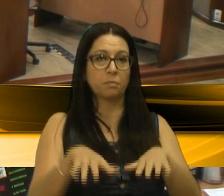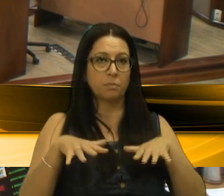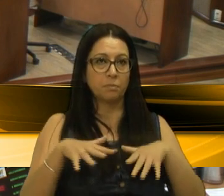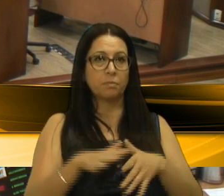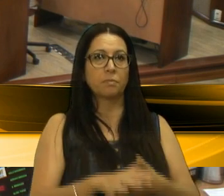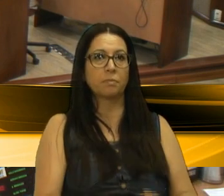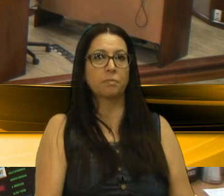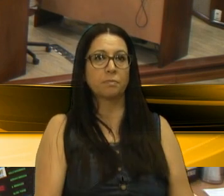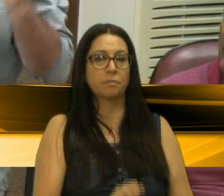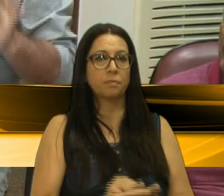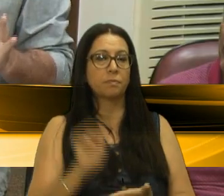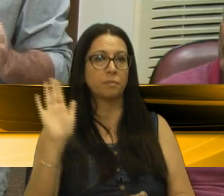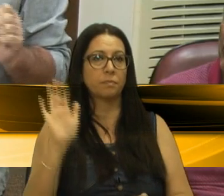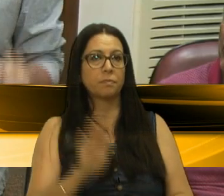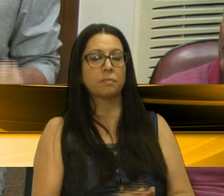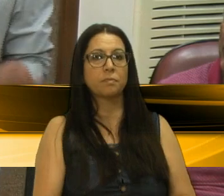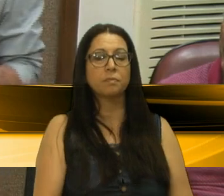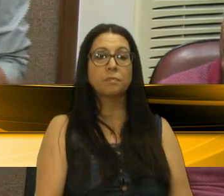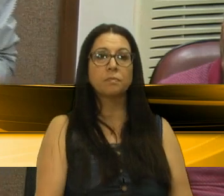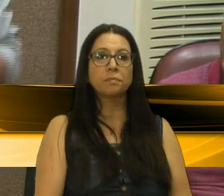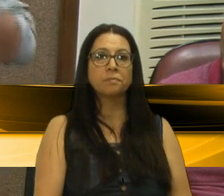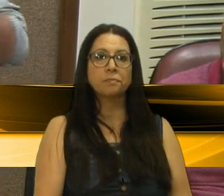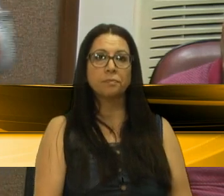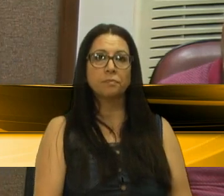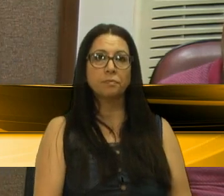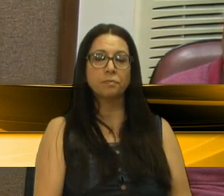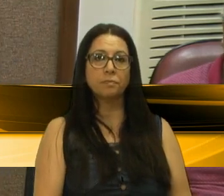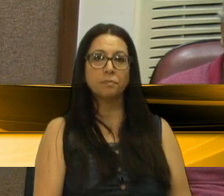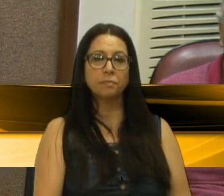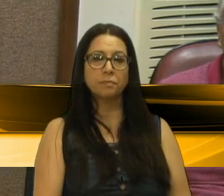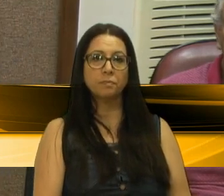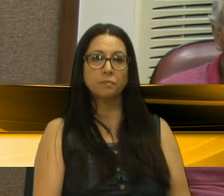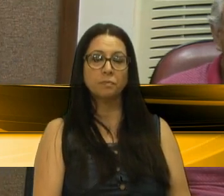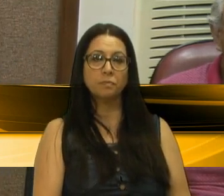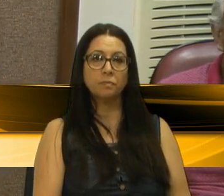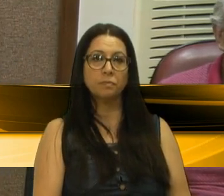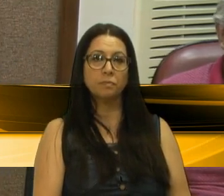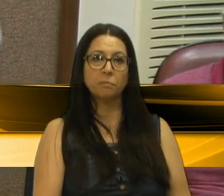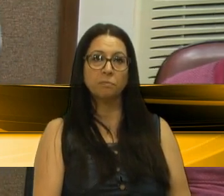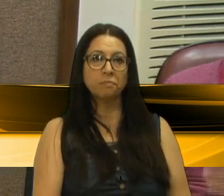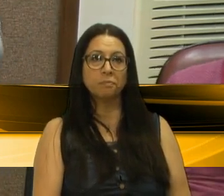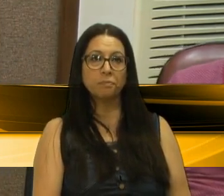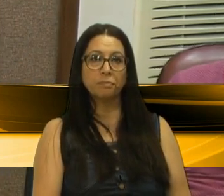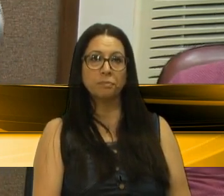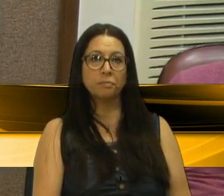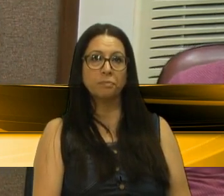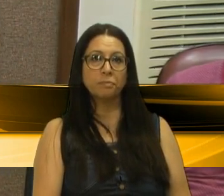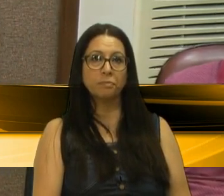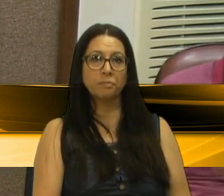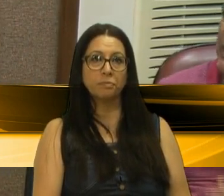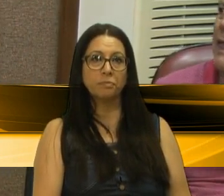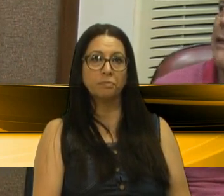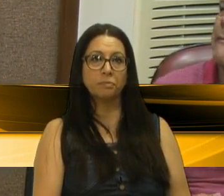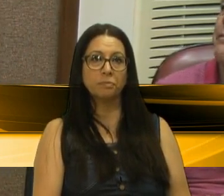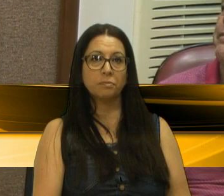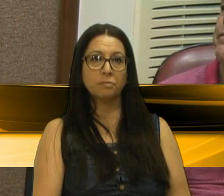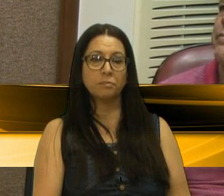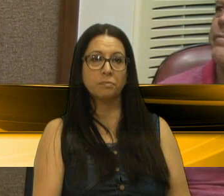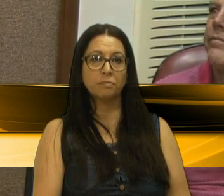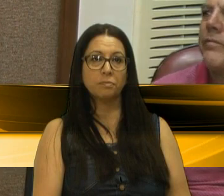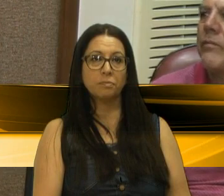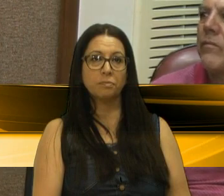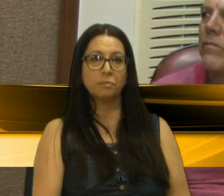nós estamos muito felizes em poder retornar à discussão desse projeto de lei